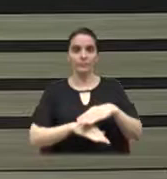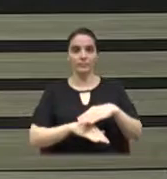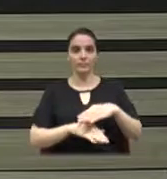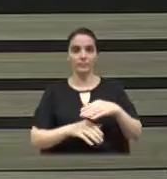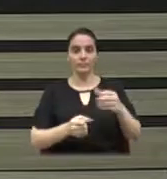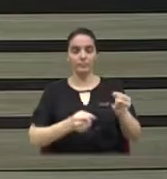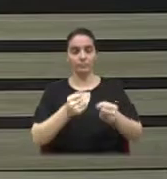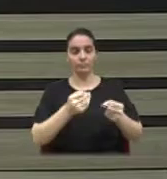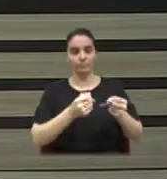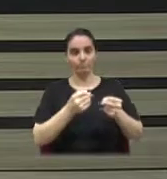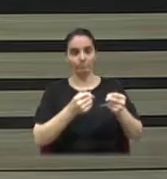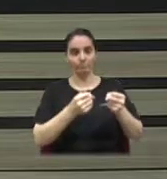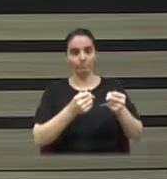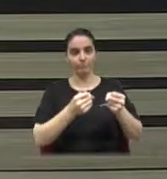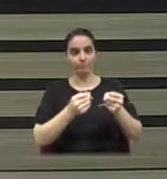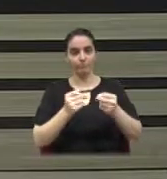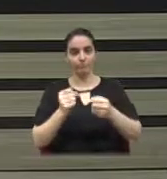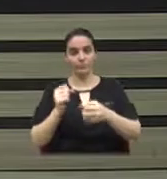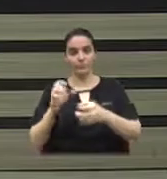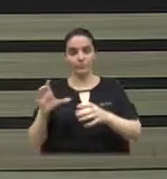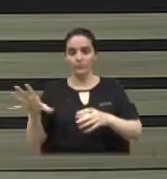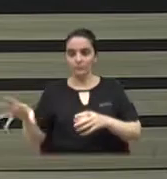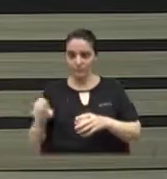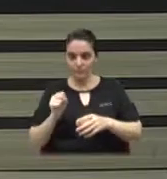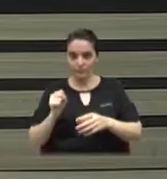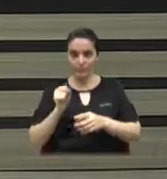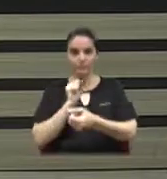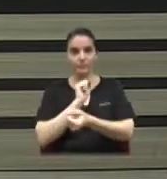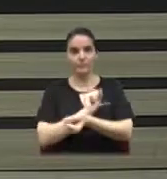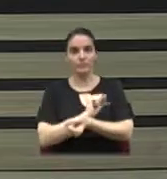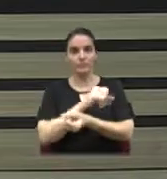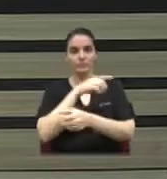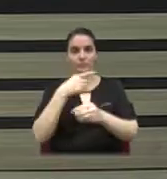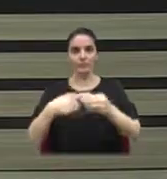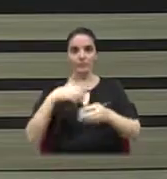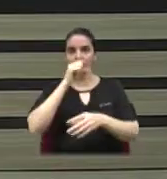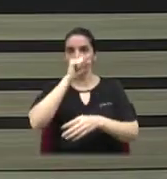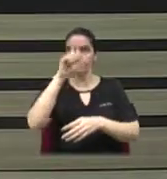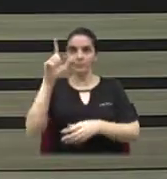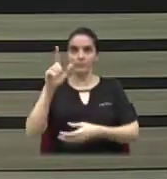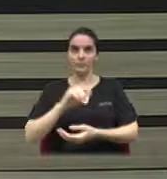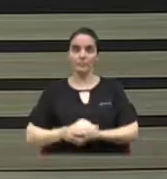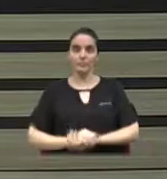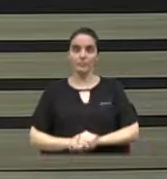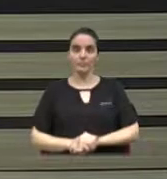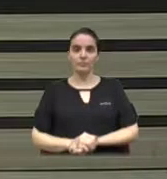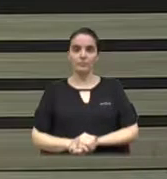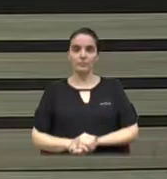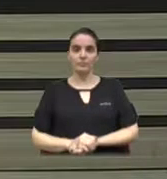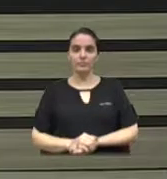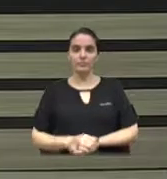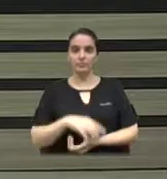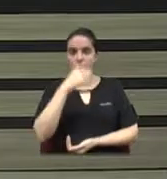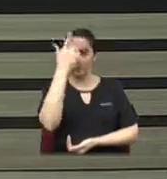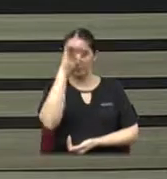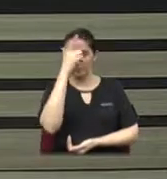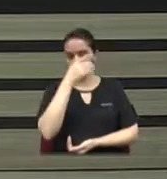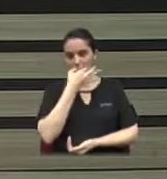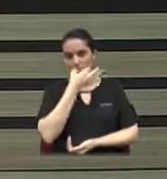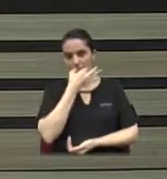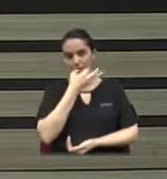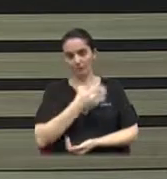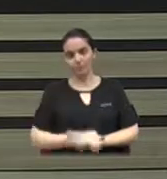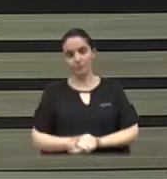aprendidos em Limeira. Está em discussão. Eu quero discutir, presidente. Com palavra, vereador Leomão da Jeová Rafa.